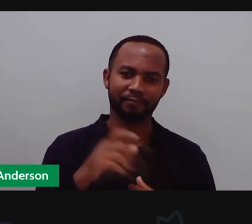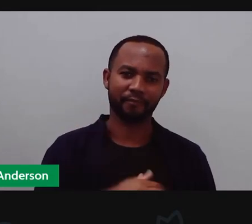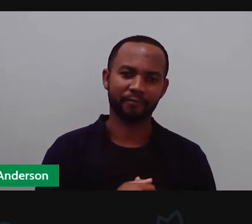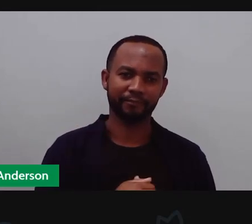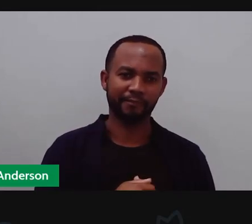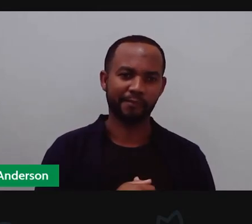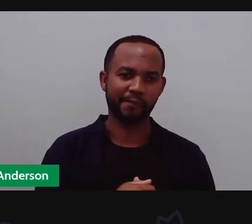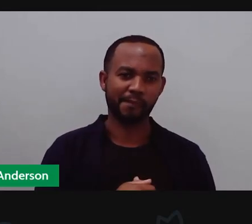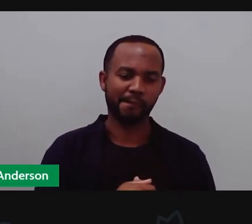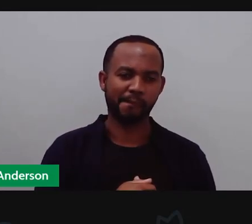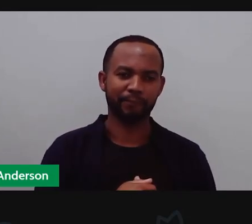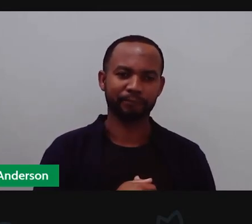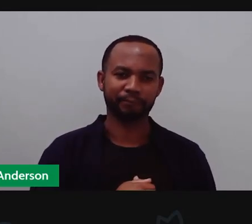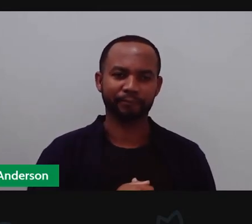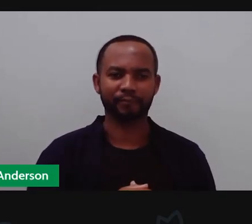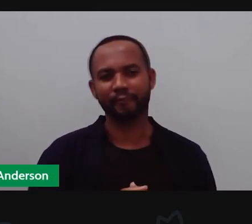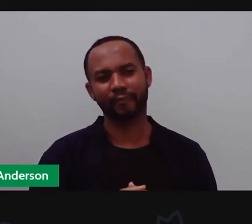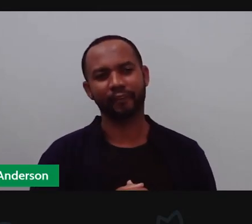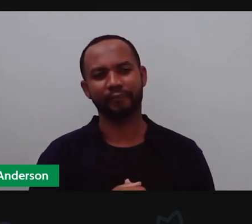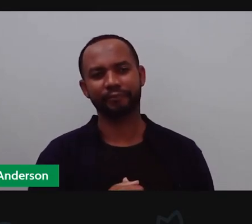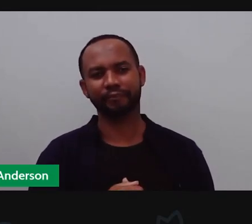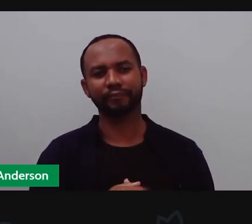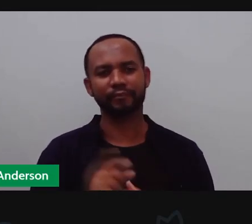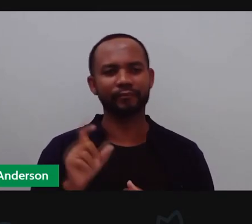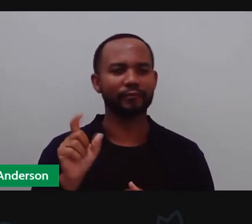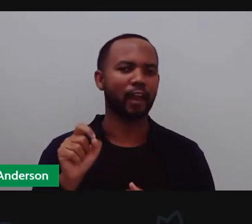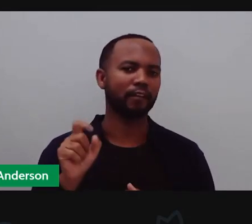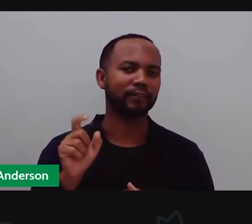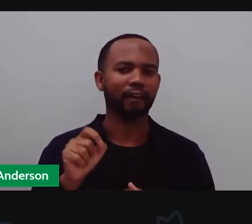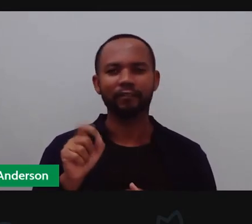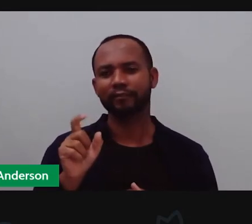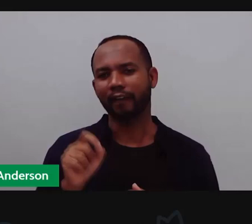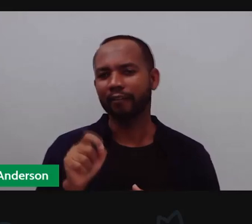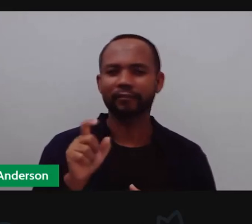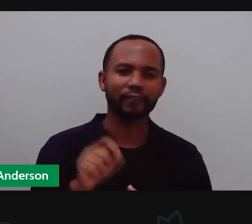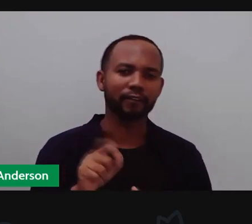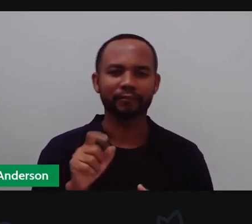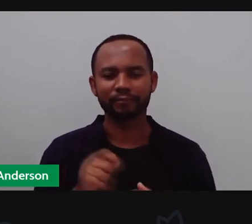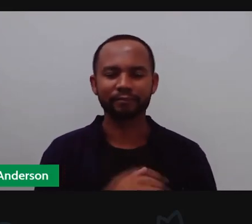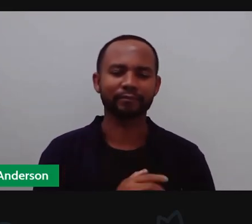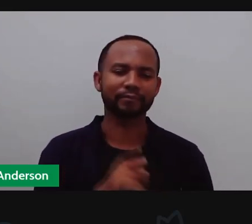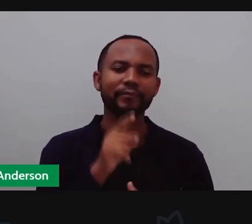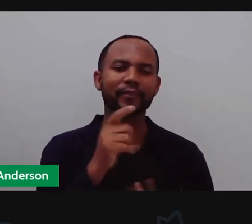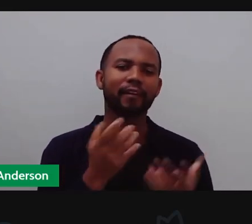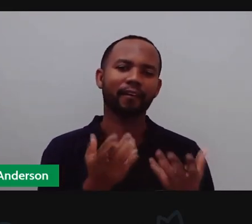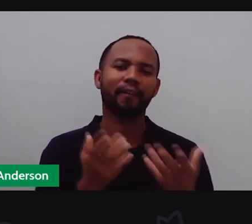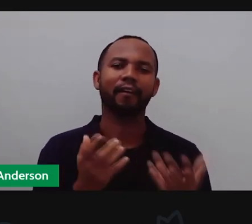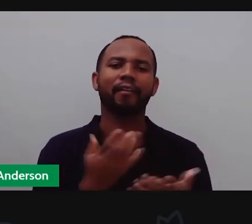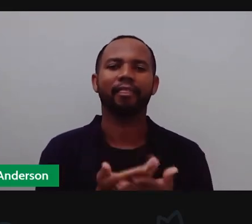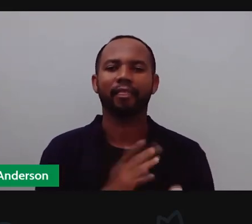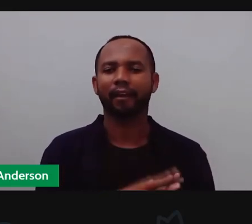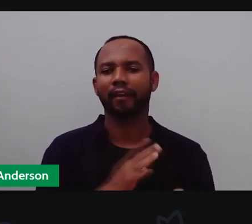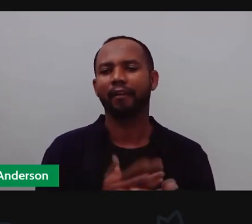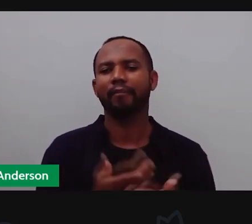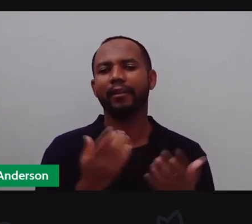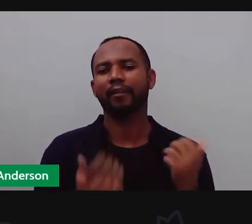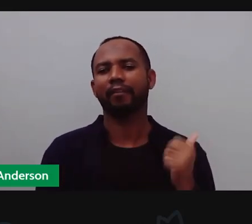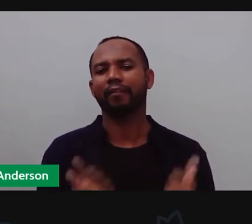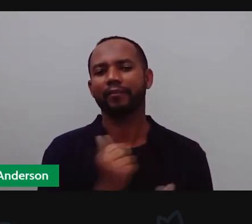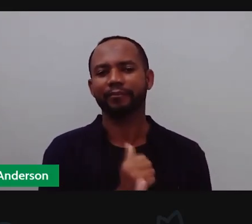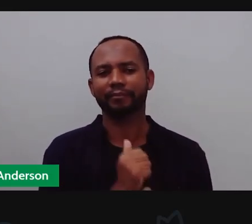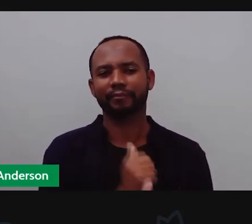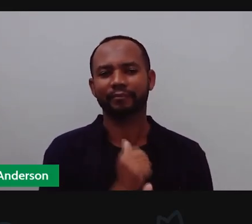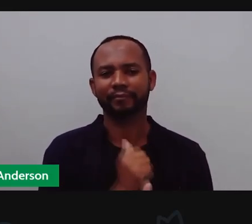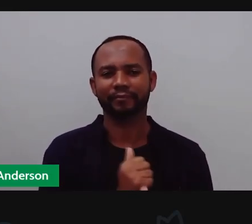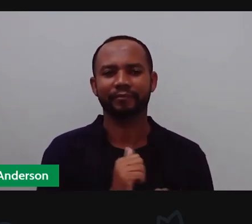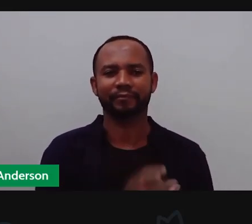Quando eu terminar isso aqui, vou tomar o lugar de Anderson, viu, gente? Vou ter mais uma profissão. Além de professora, vou ser intérprete em livros. Anderson, que se segure. Vou até arrumar aqui o meu cabelo,